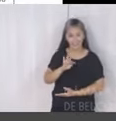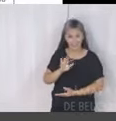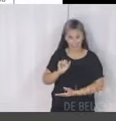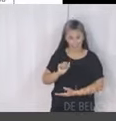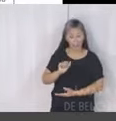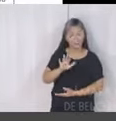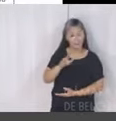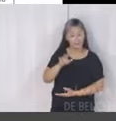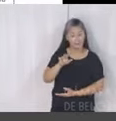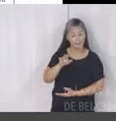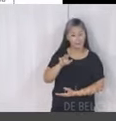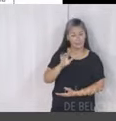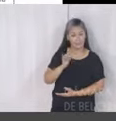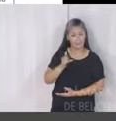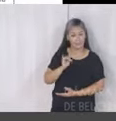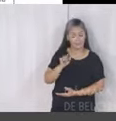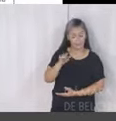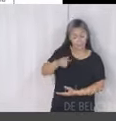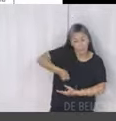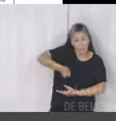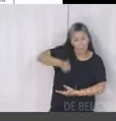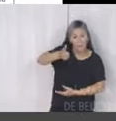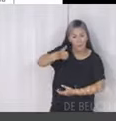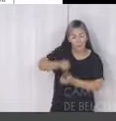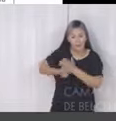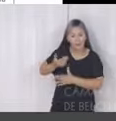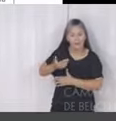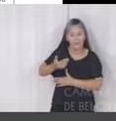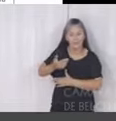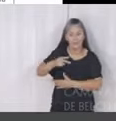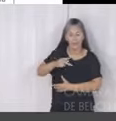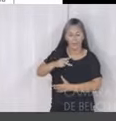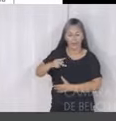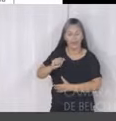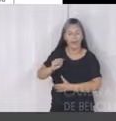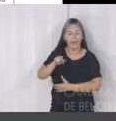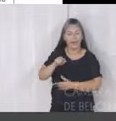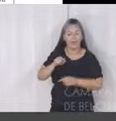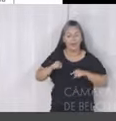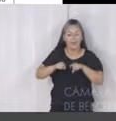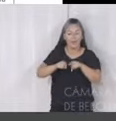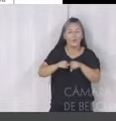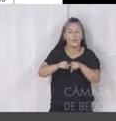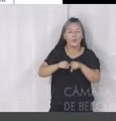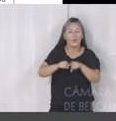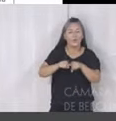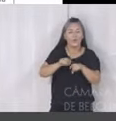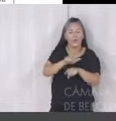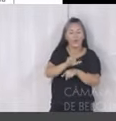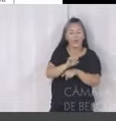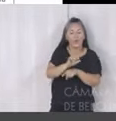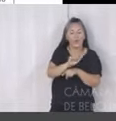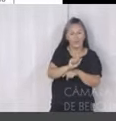do PPA, ele coincide com a LOA. Então, sempre o ano de 22, ele